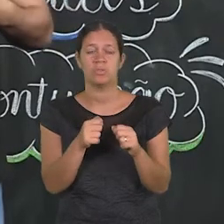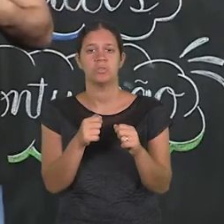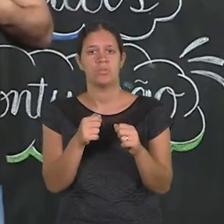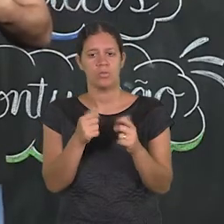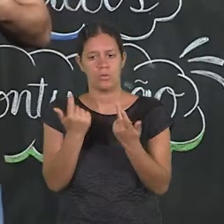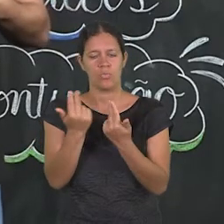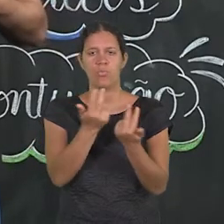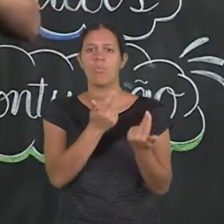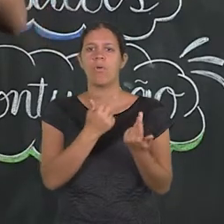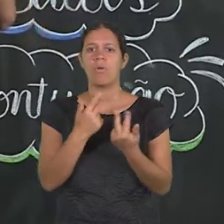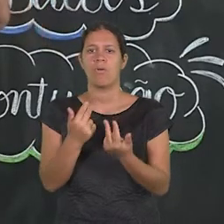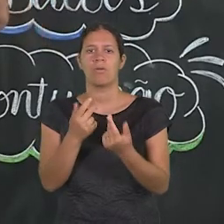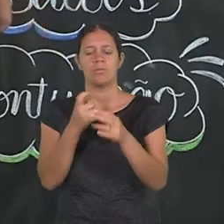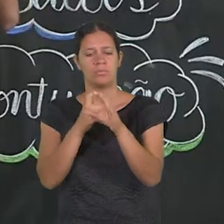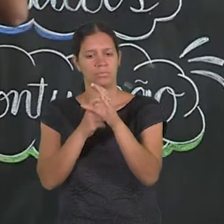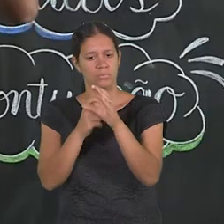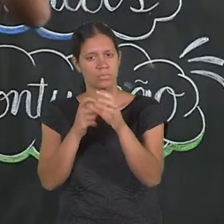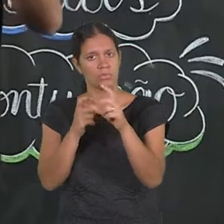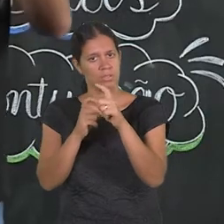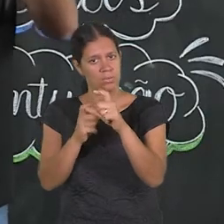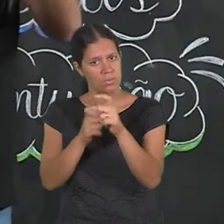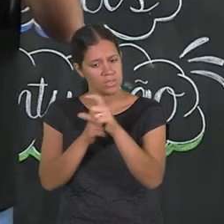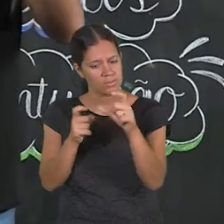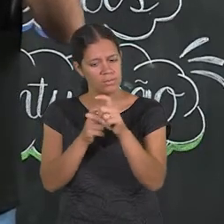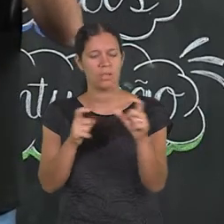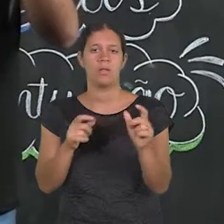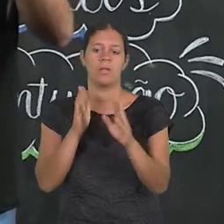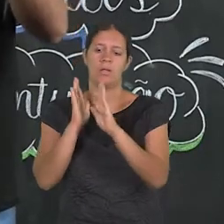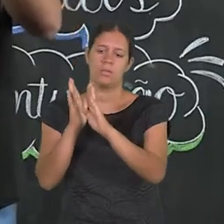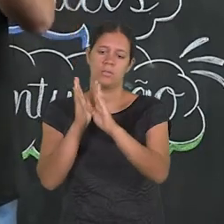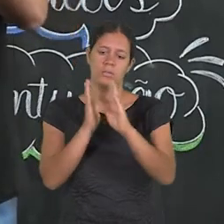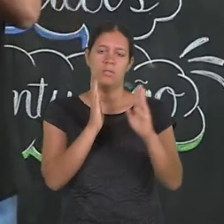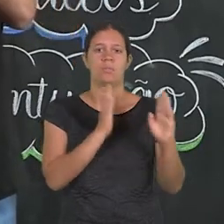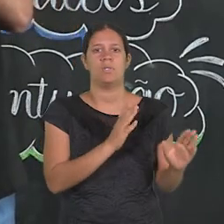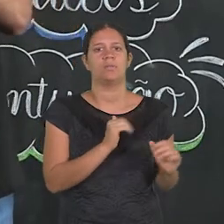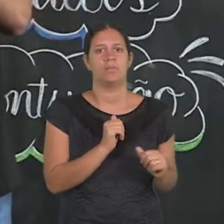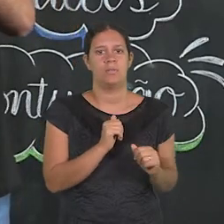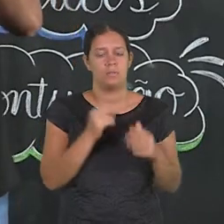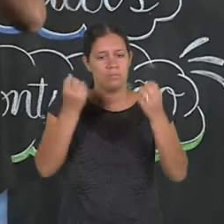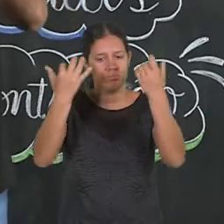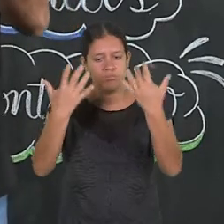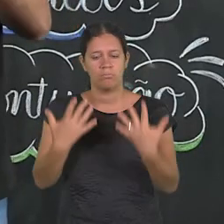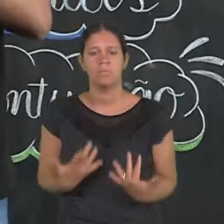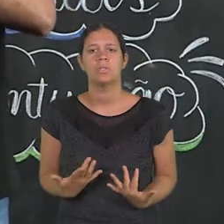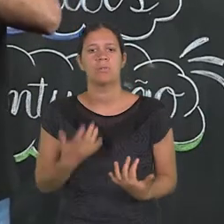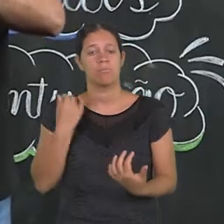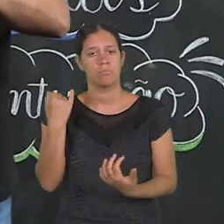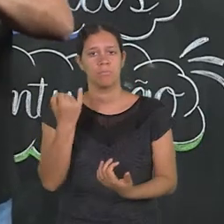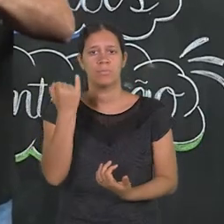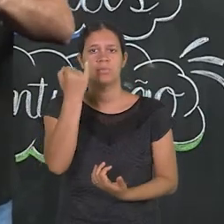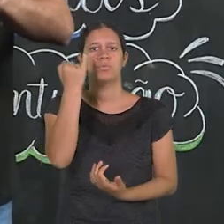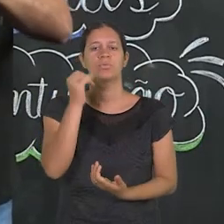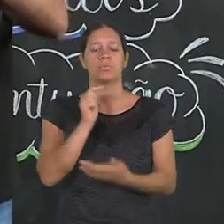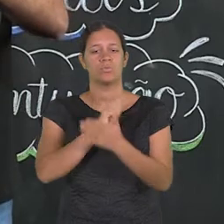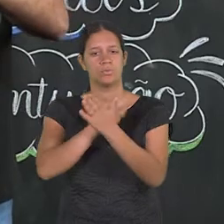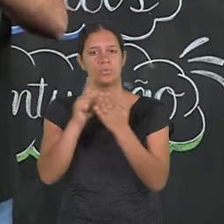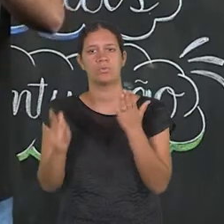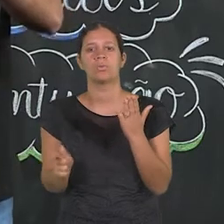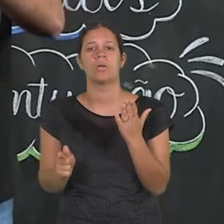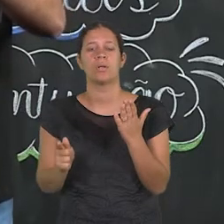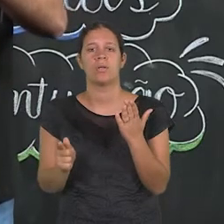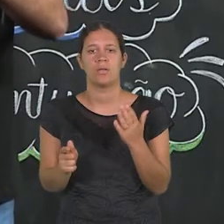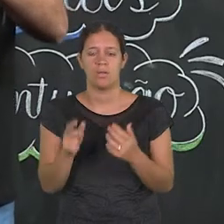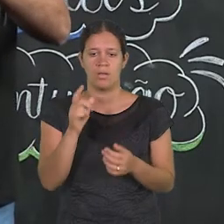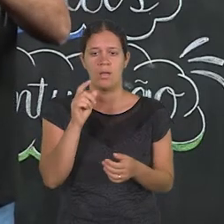são muito semelhantes às histórias em quadrinhos, porque elas correspondem a uma sequência narrativa que é fundamental no